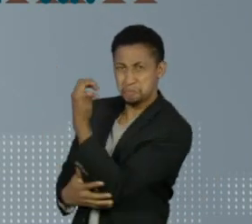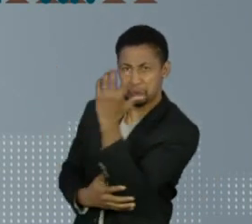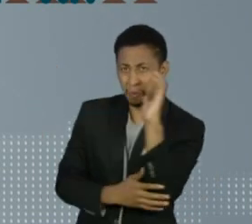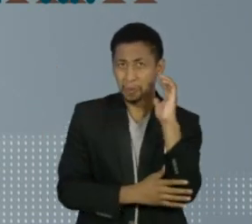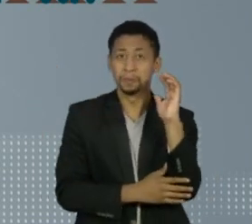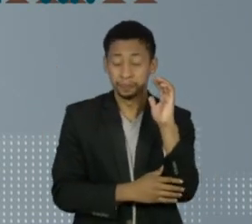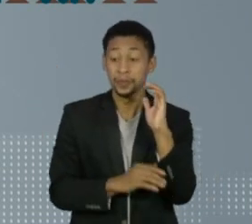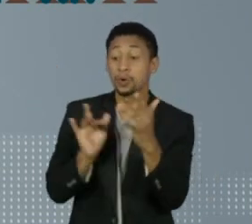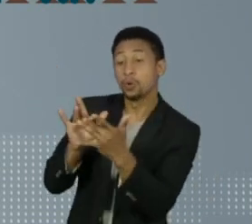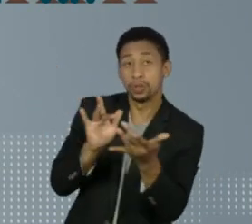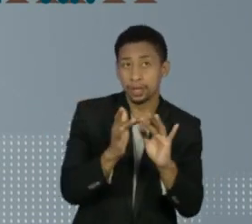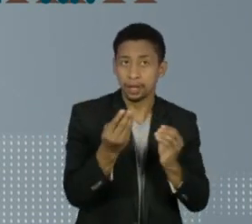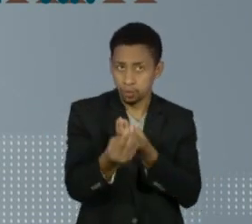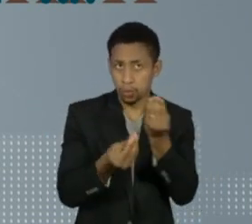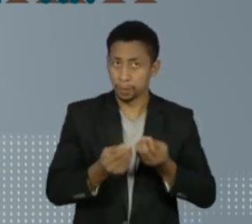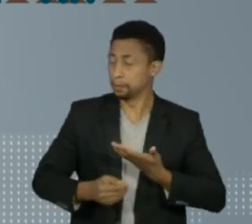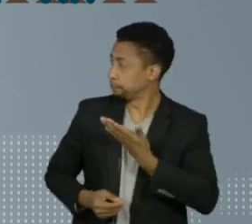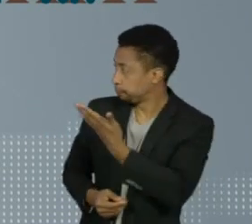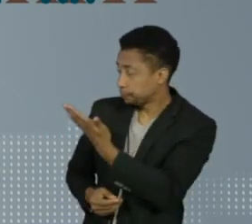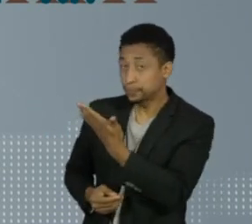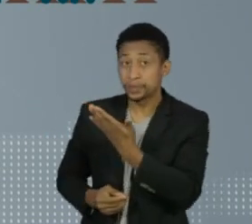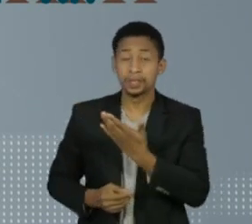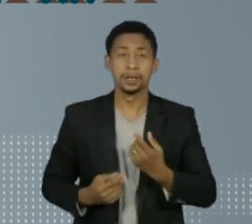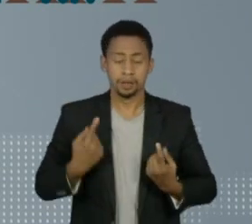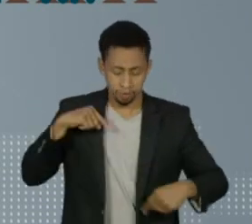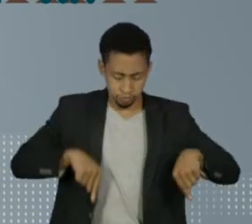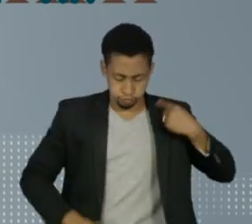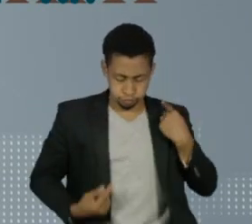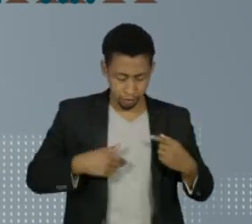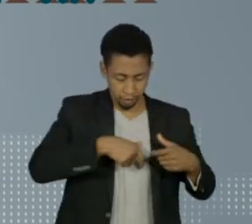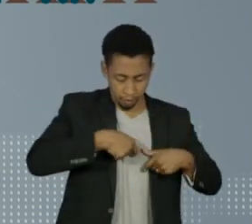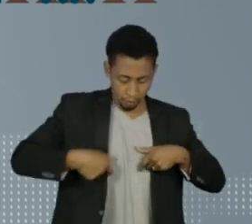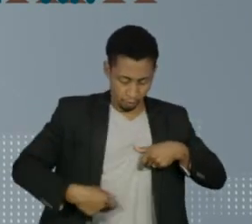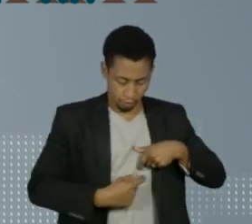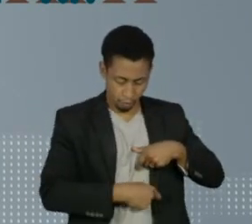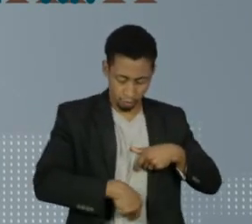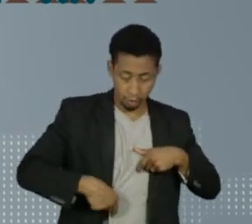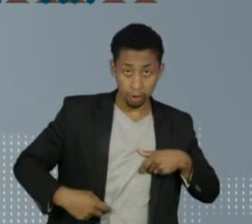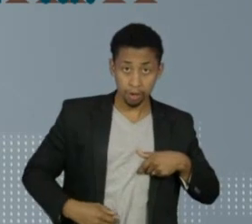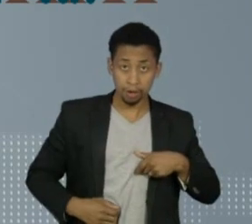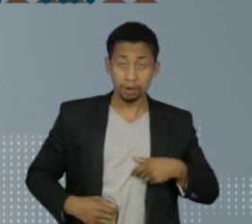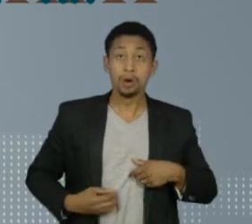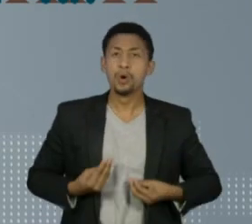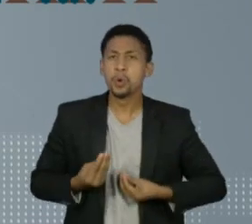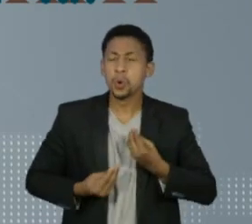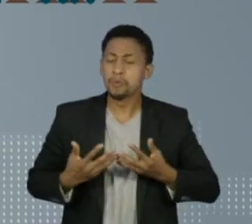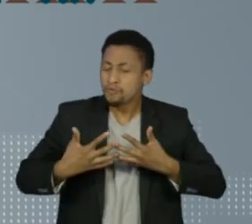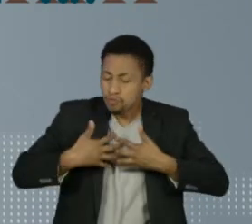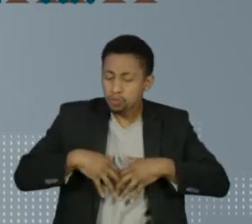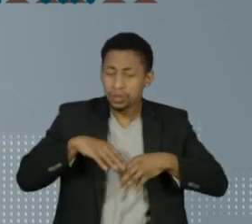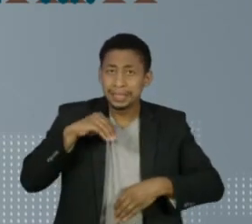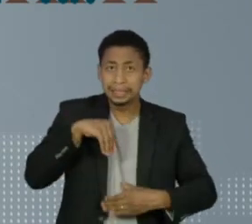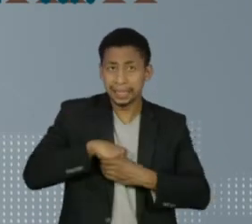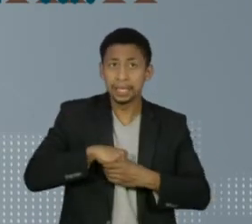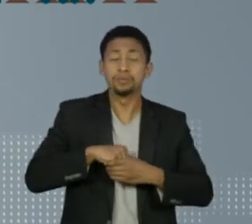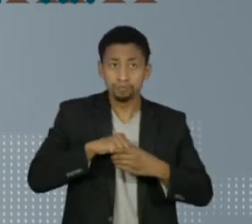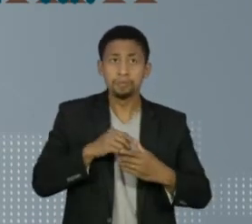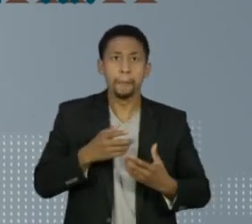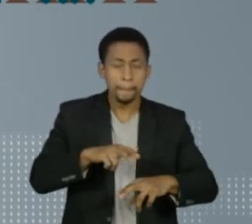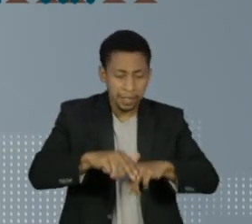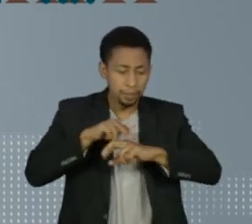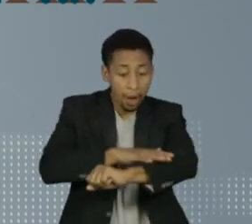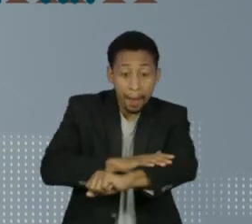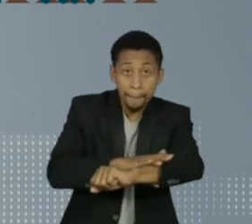analisaram a flora bacteriana intestinal e da pele das crianças e confirmaram a relação direta entre